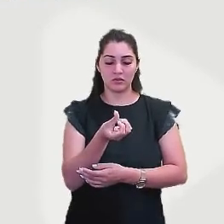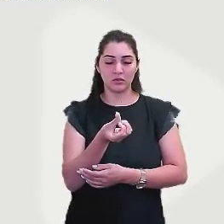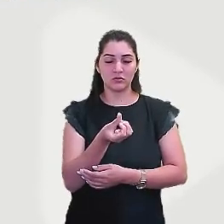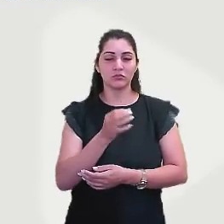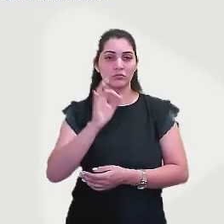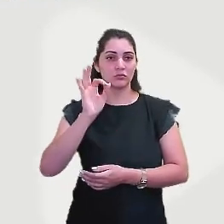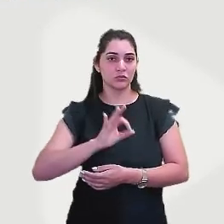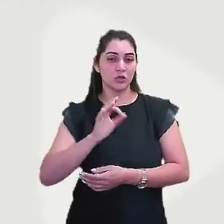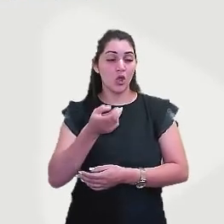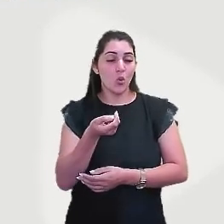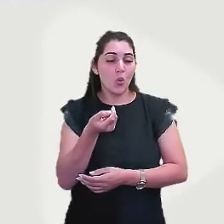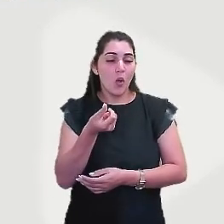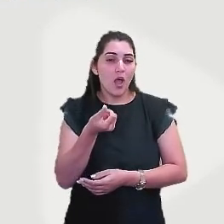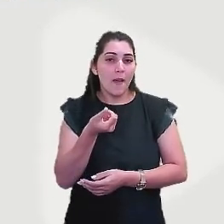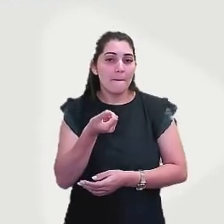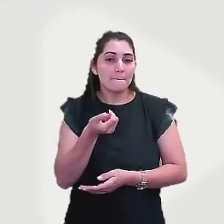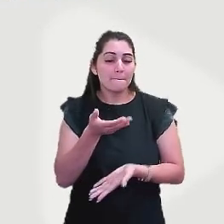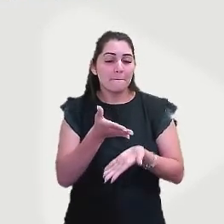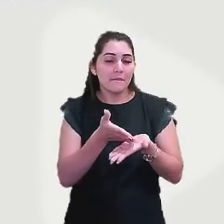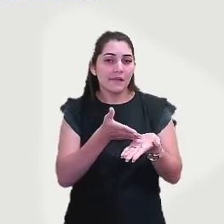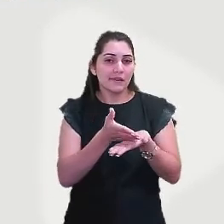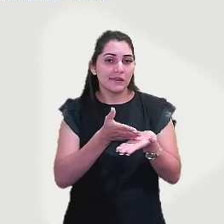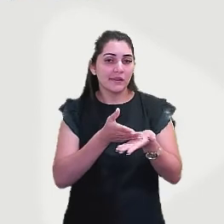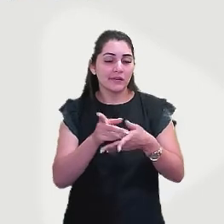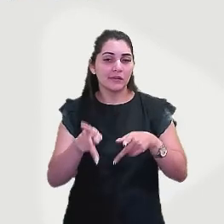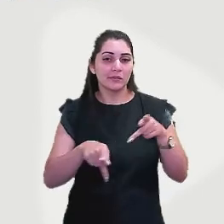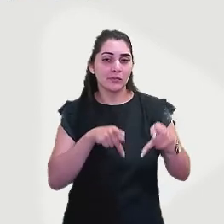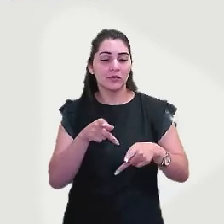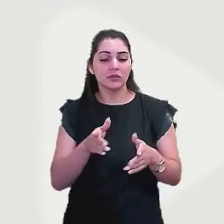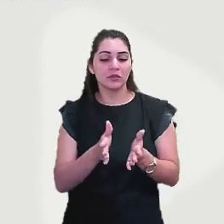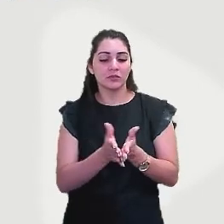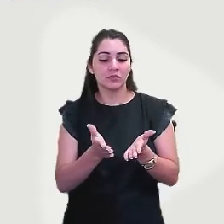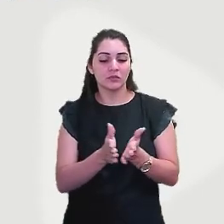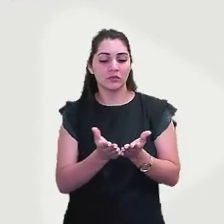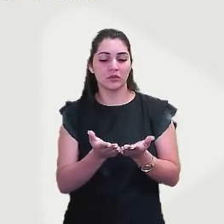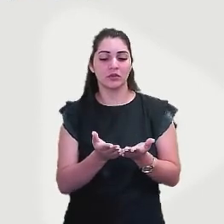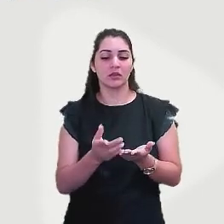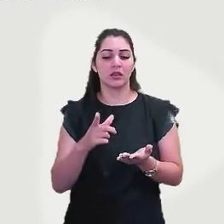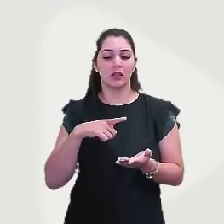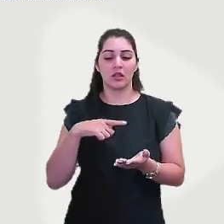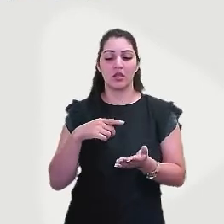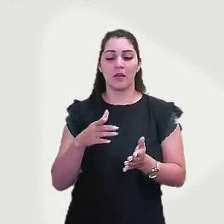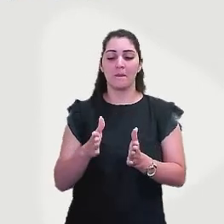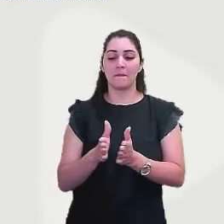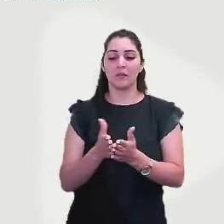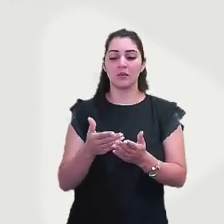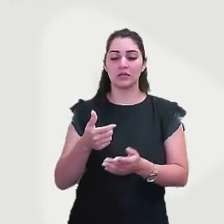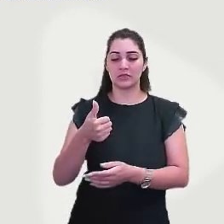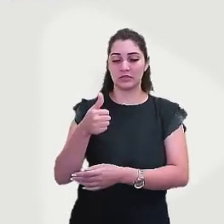quase metade da população e em sistema pobreza 17,5%. Ou seja,